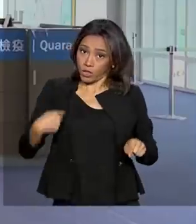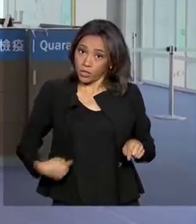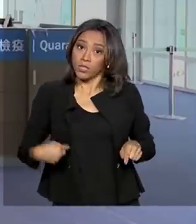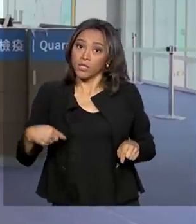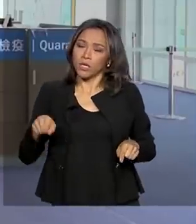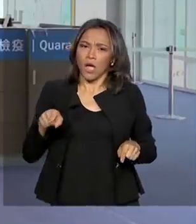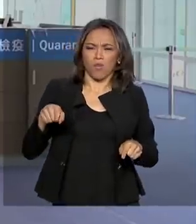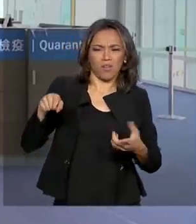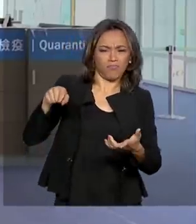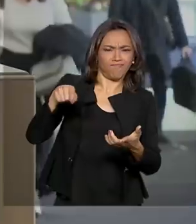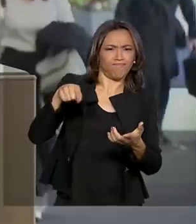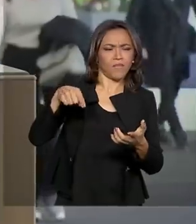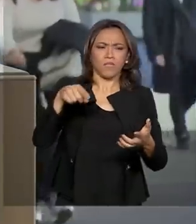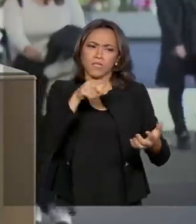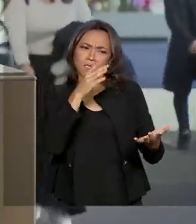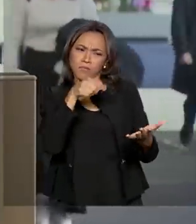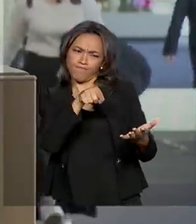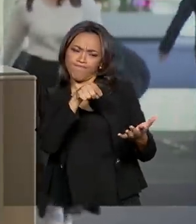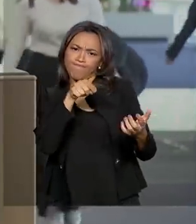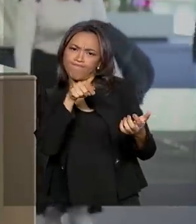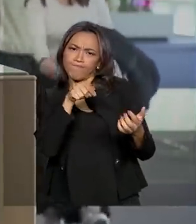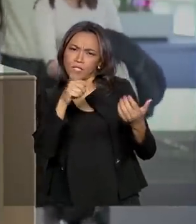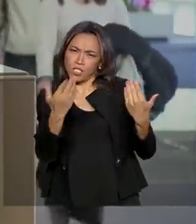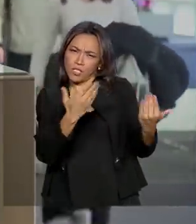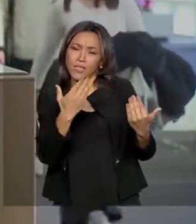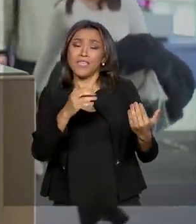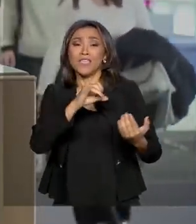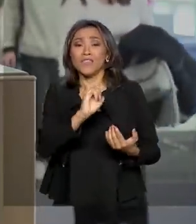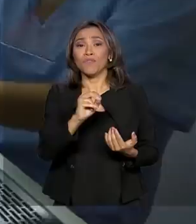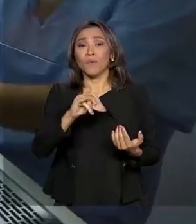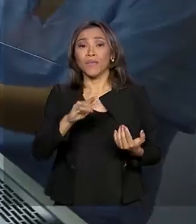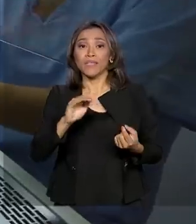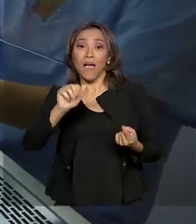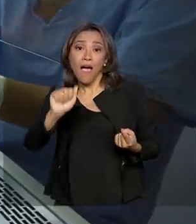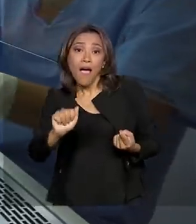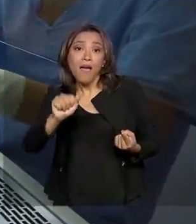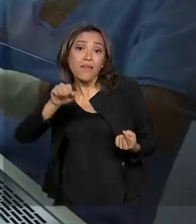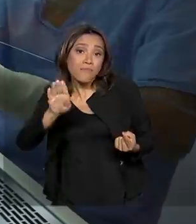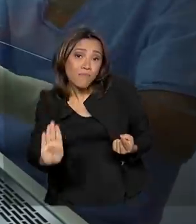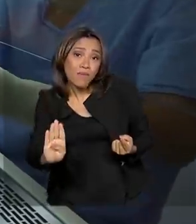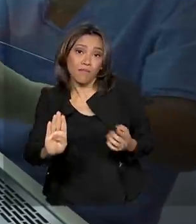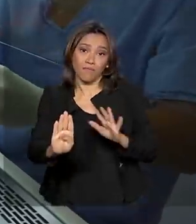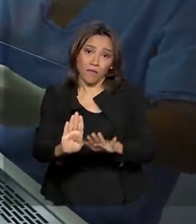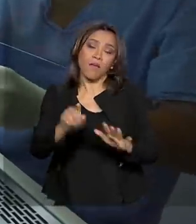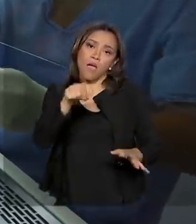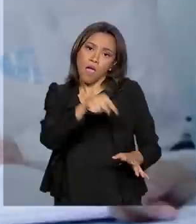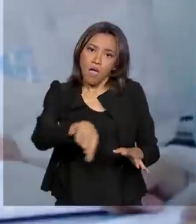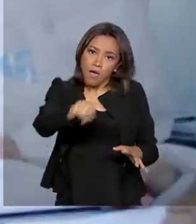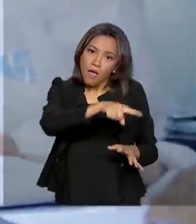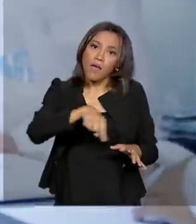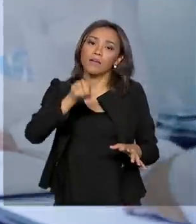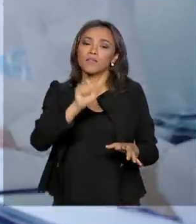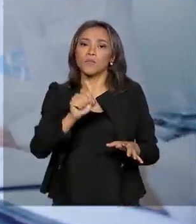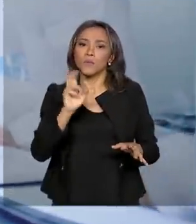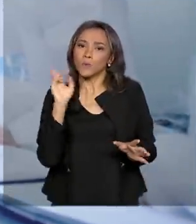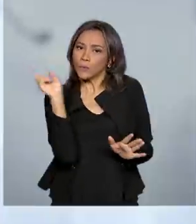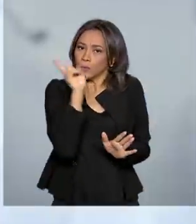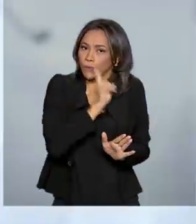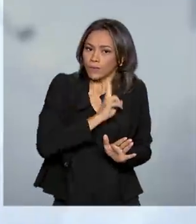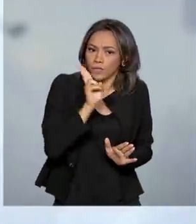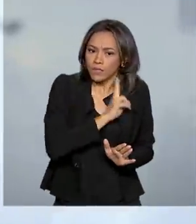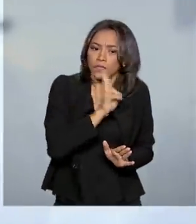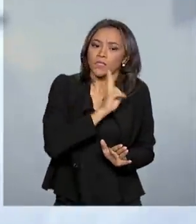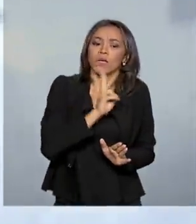descartados se confirmaram como de influenza A e B. Serão comprados pelo governo em caráter emergencial